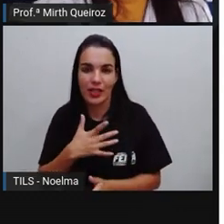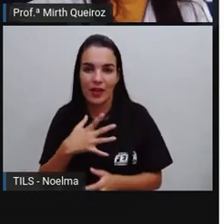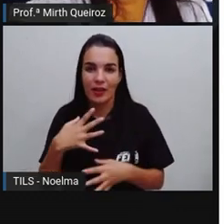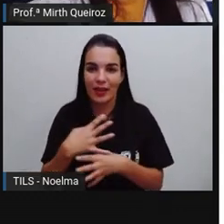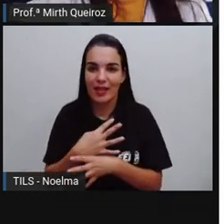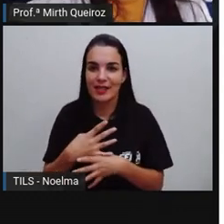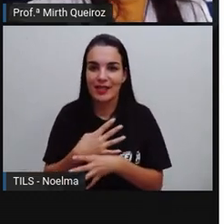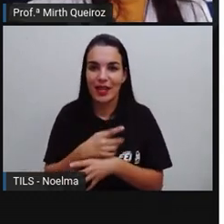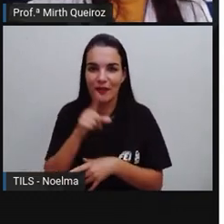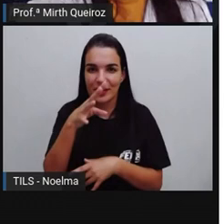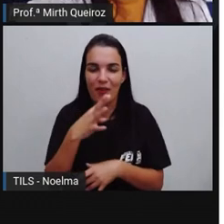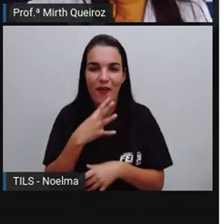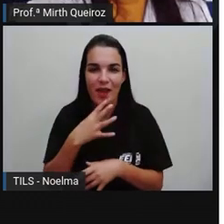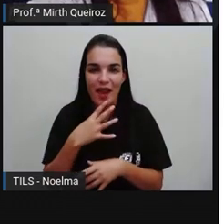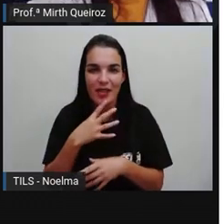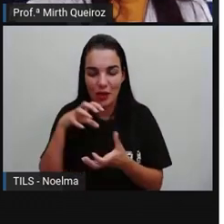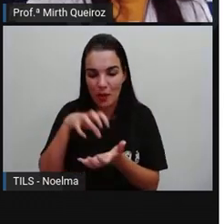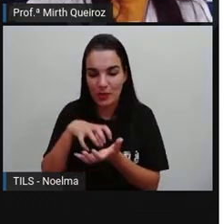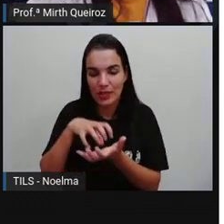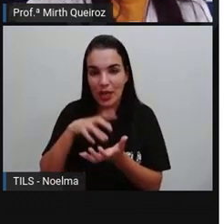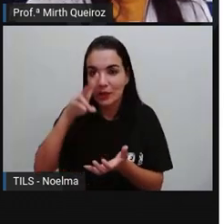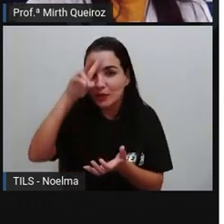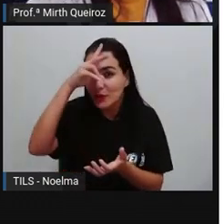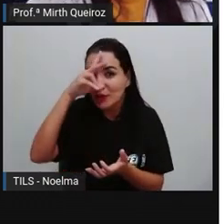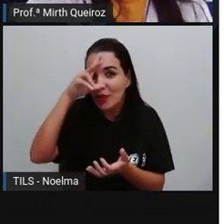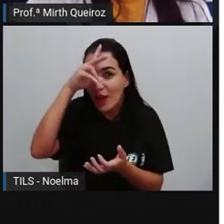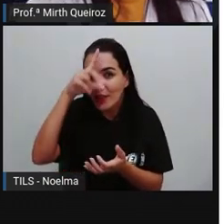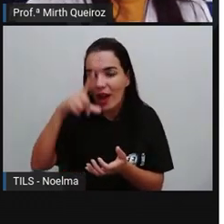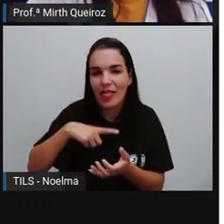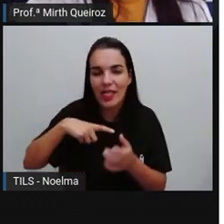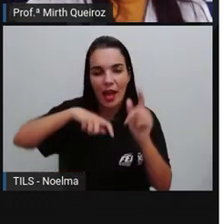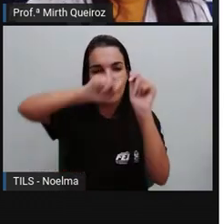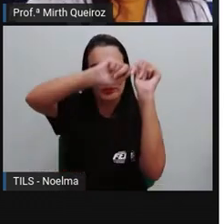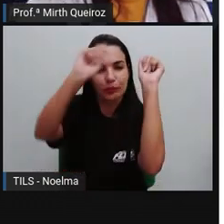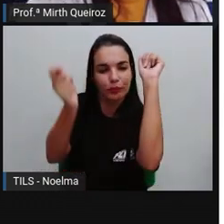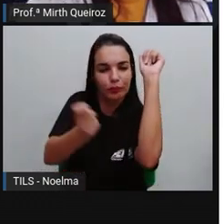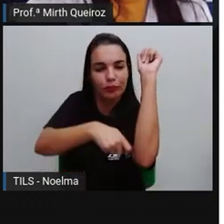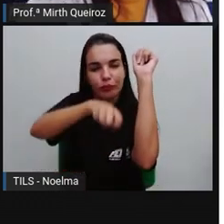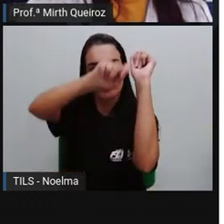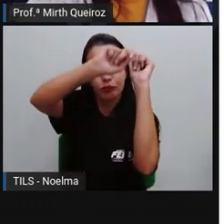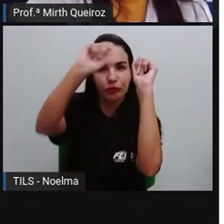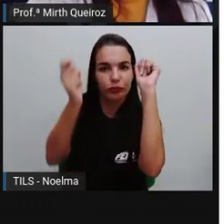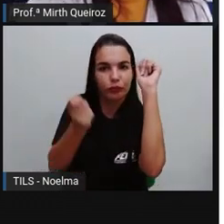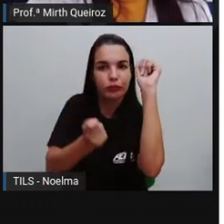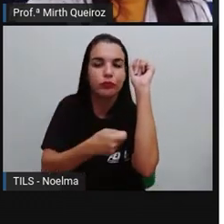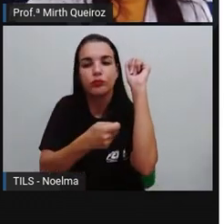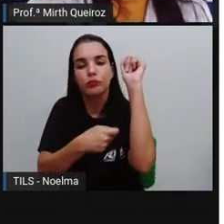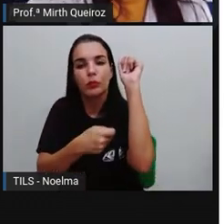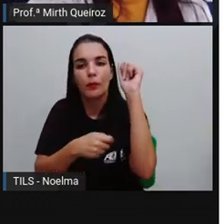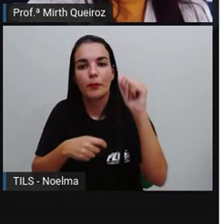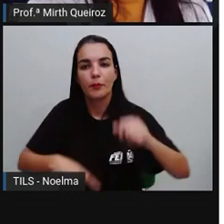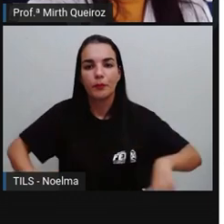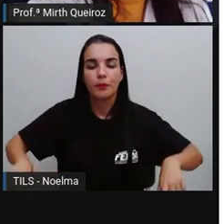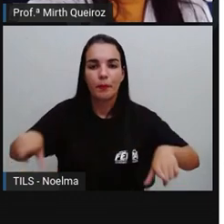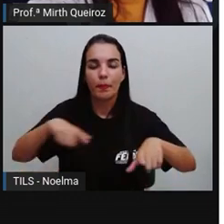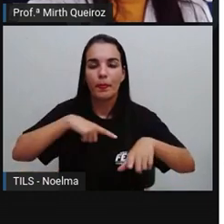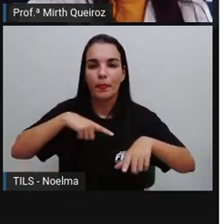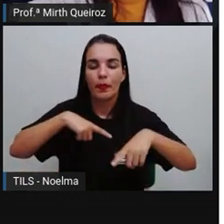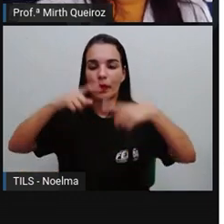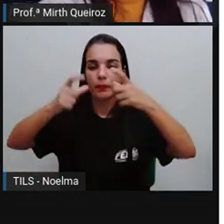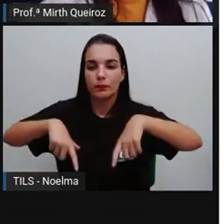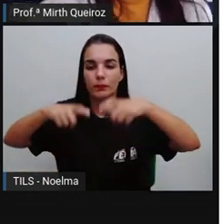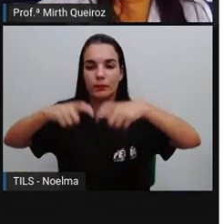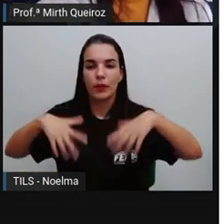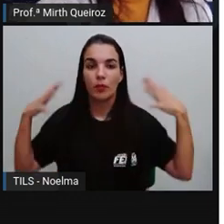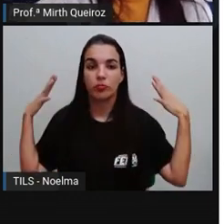conhece o centro histórico de Salvador? A gente tem ali o Pelourinho, que é um local turístico